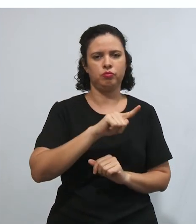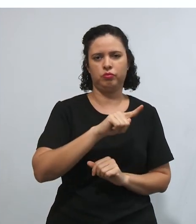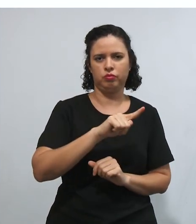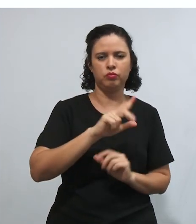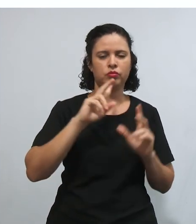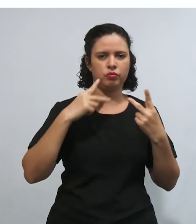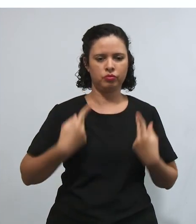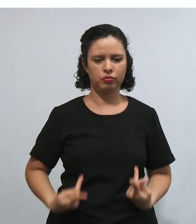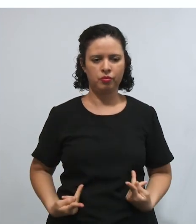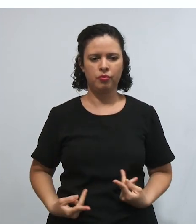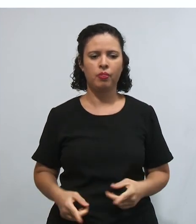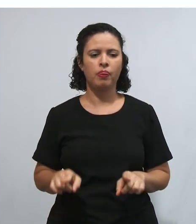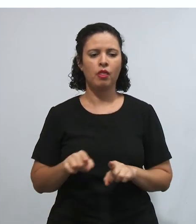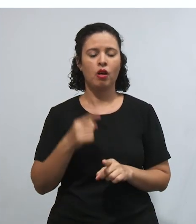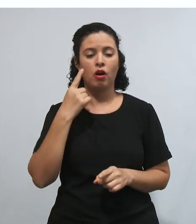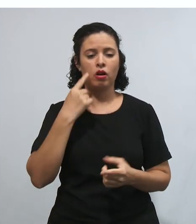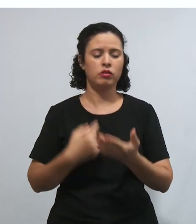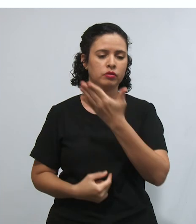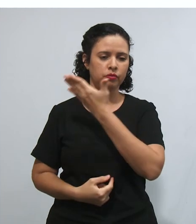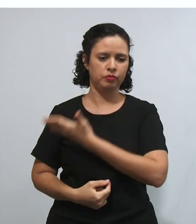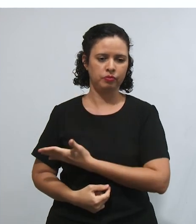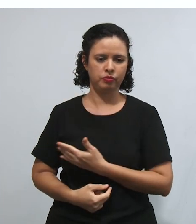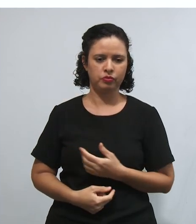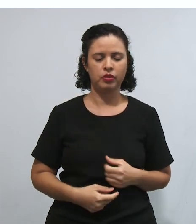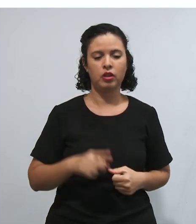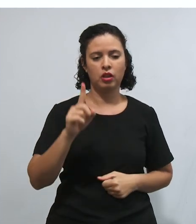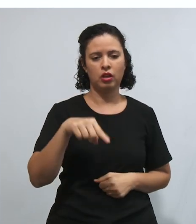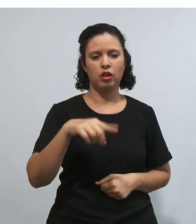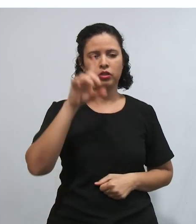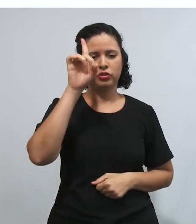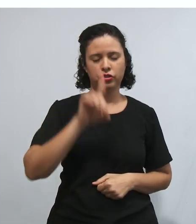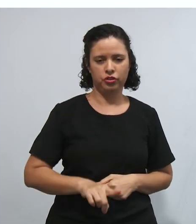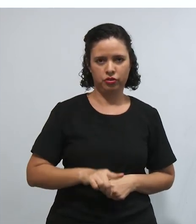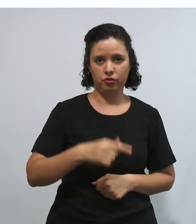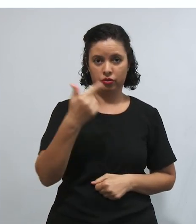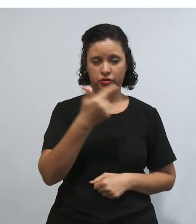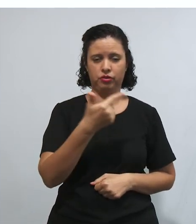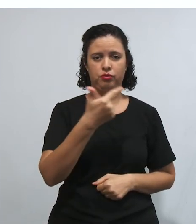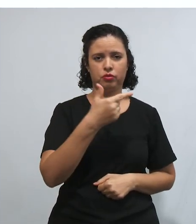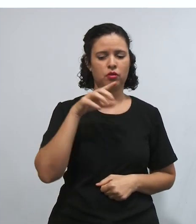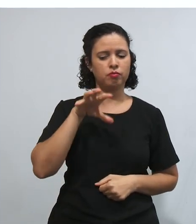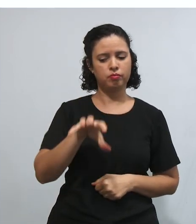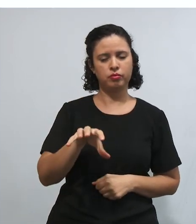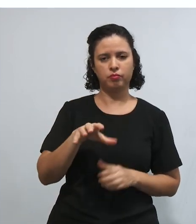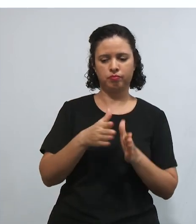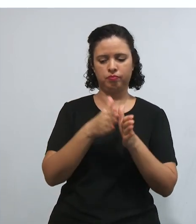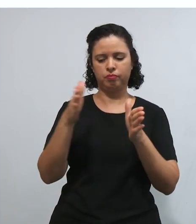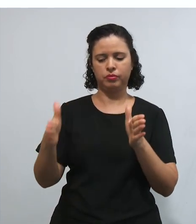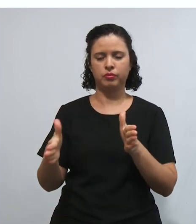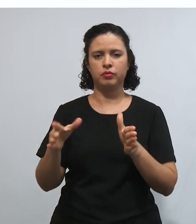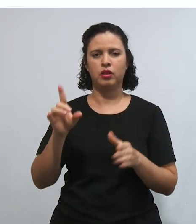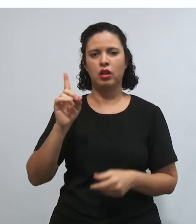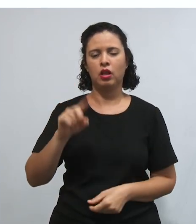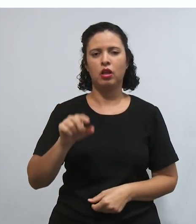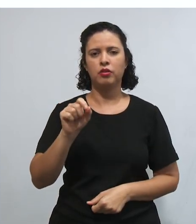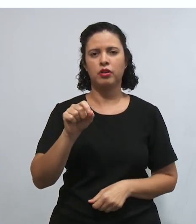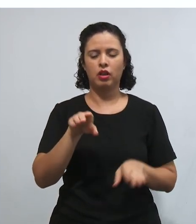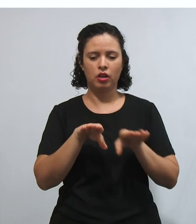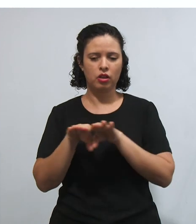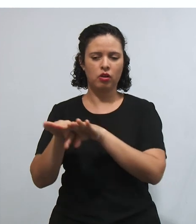E aqui temos os direitos de segunda dimensão, tá? Tem como valor fonte a